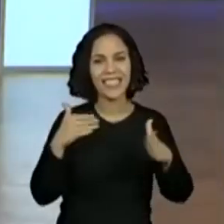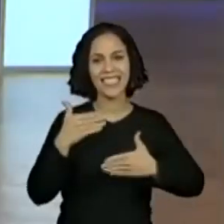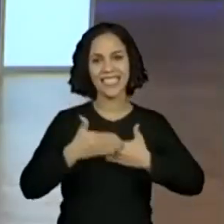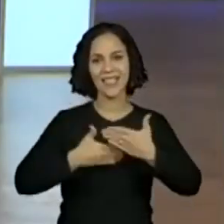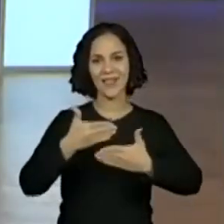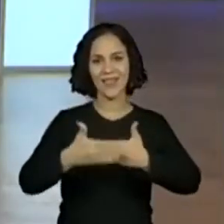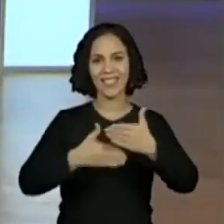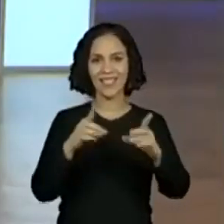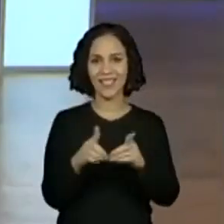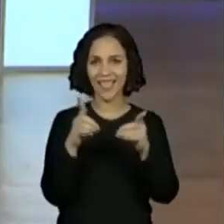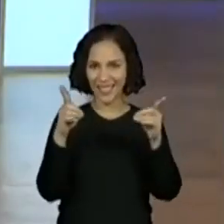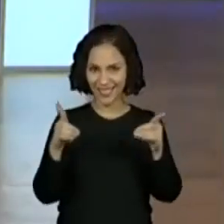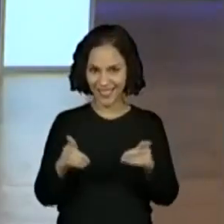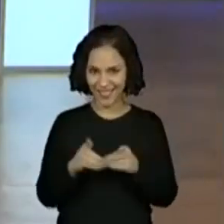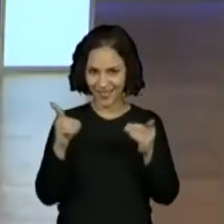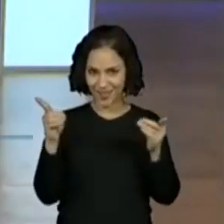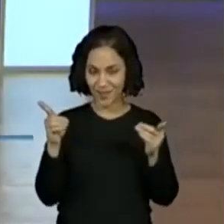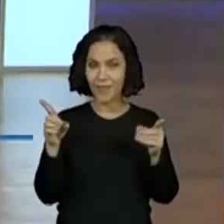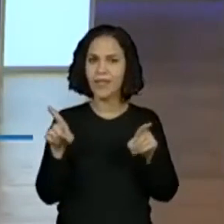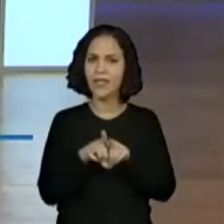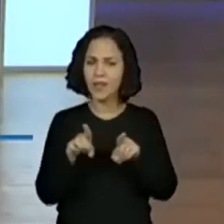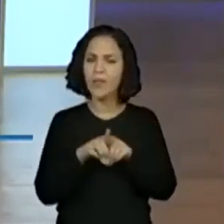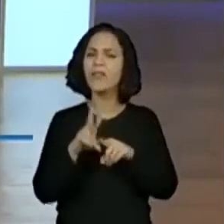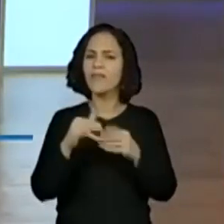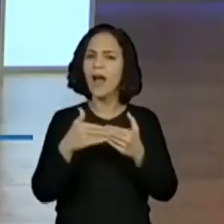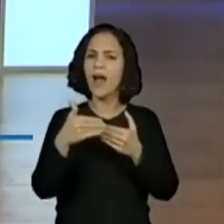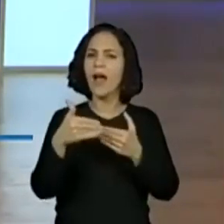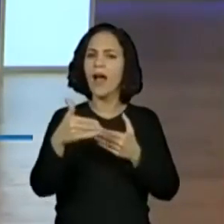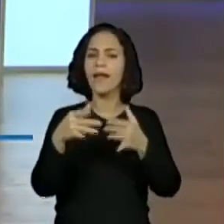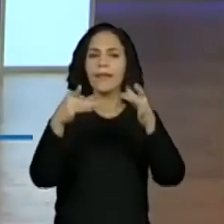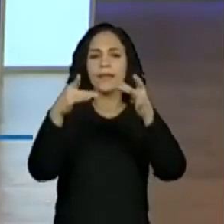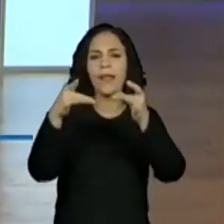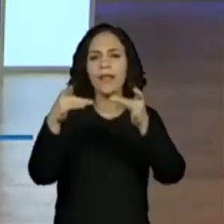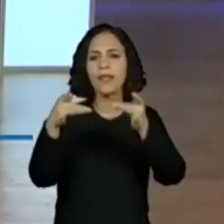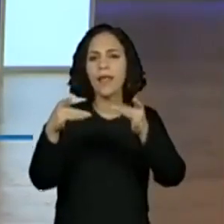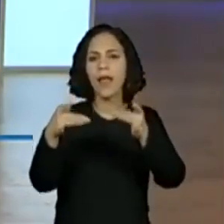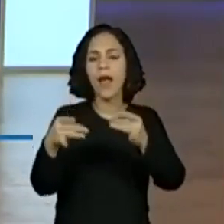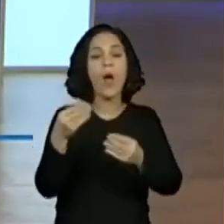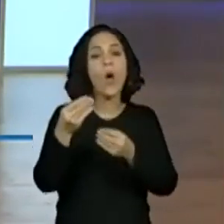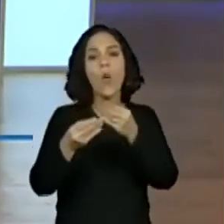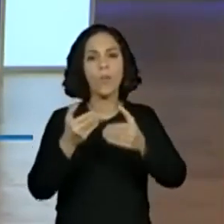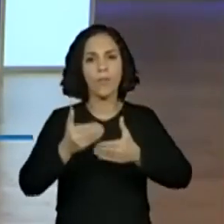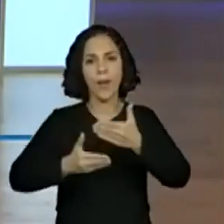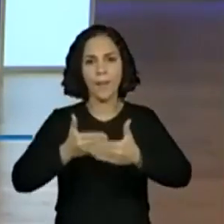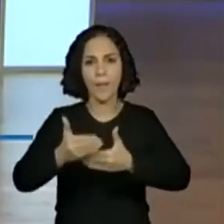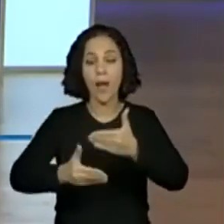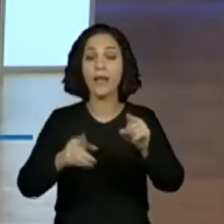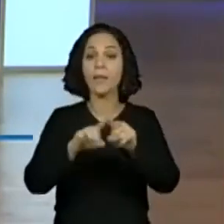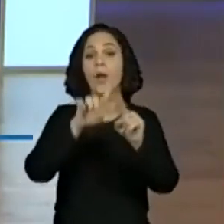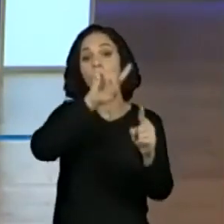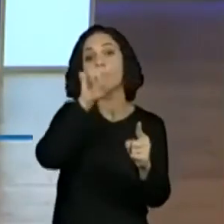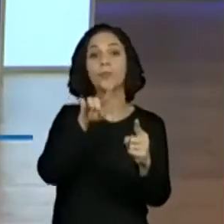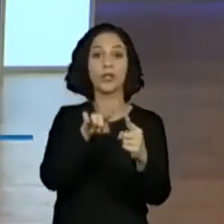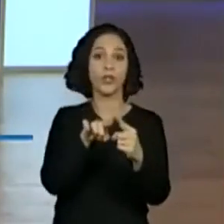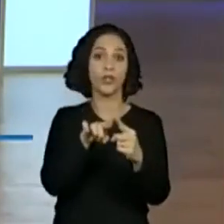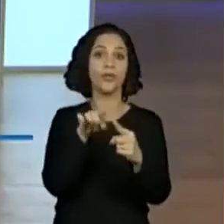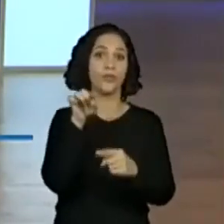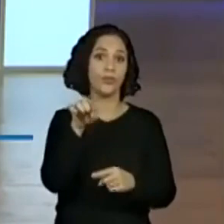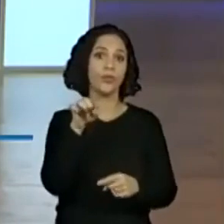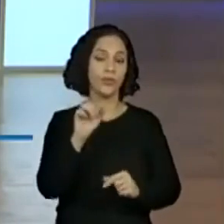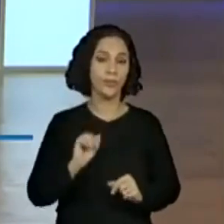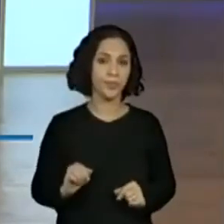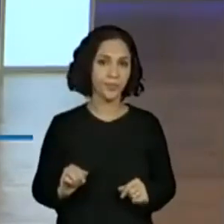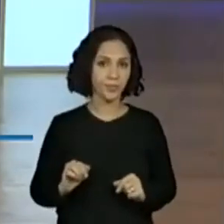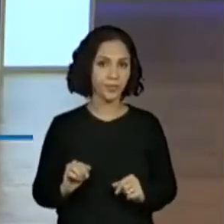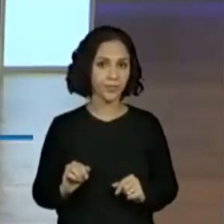E vamos detalhando qual será o procedimento e os objetivos dessa sequência.